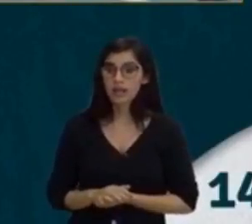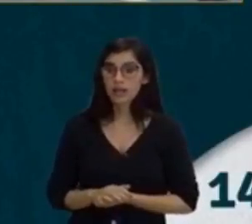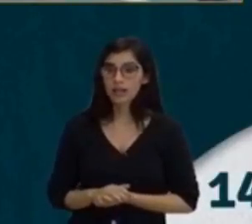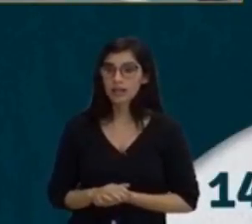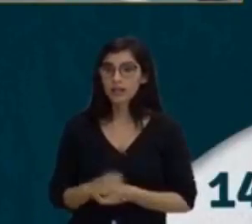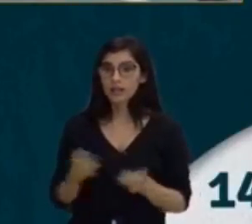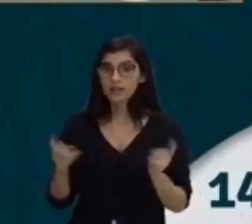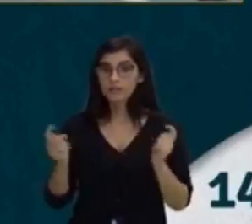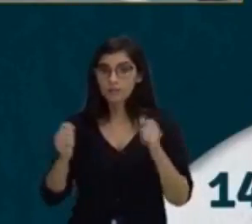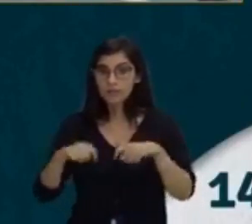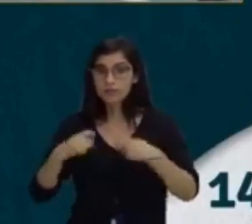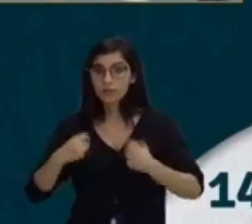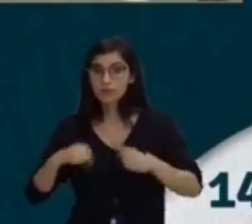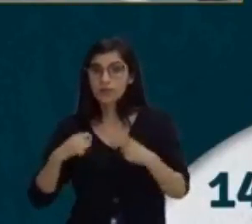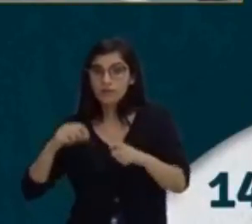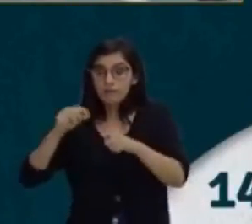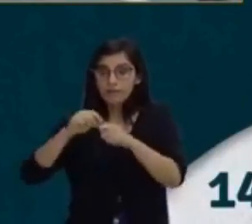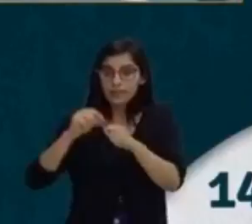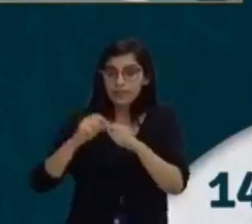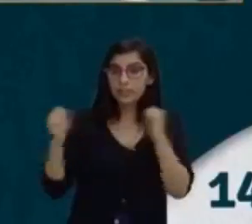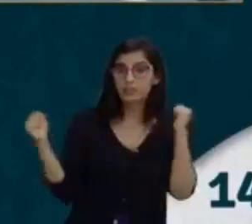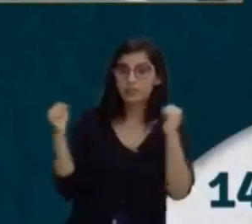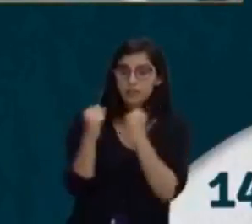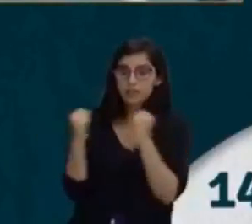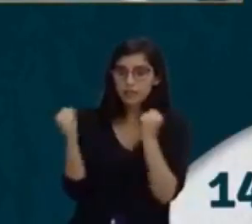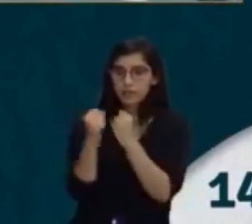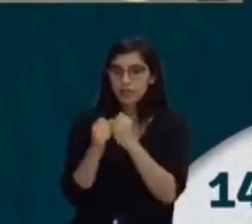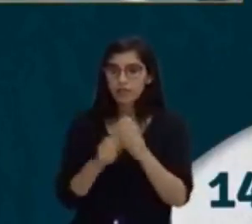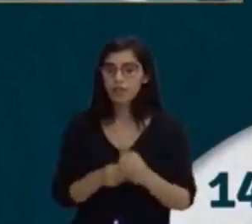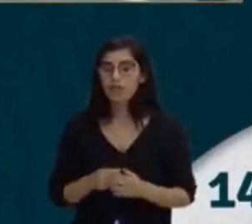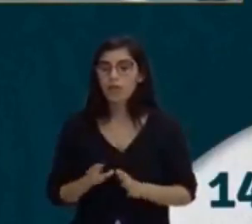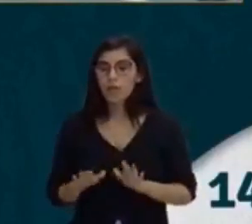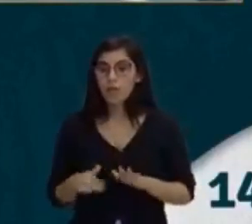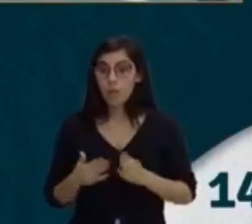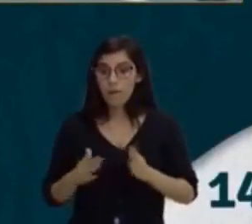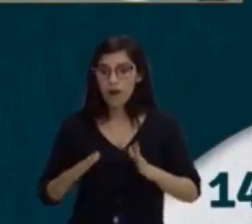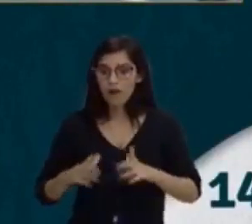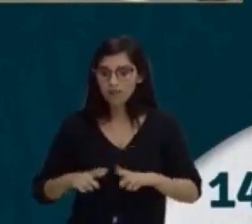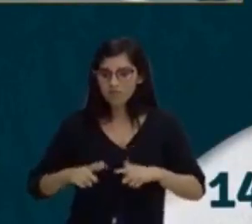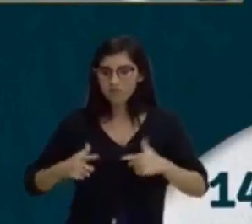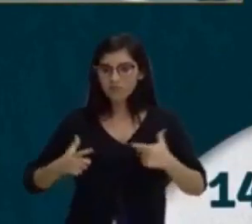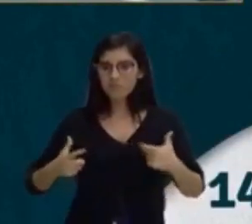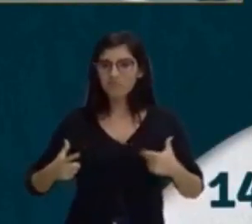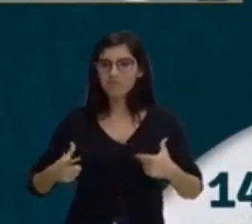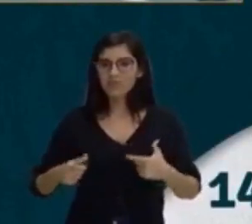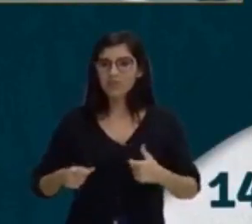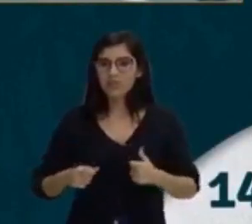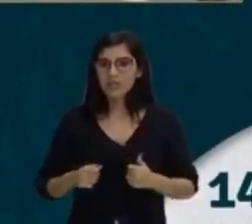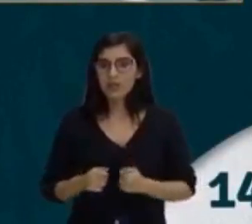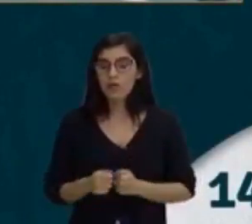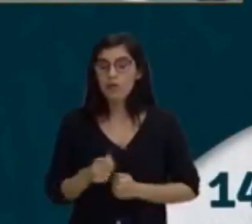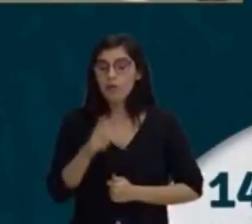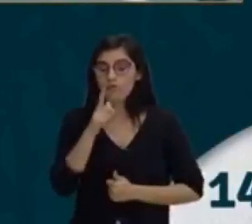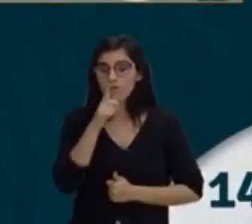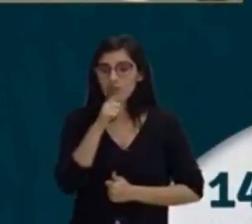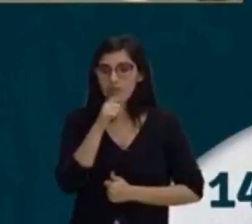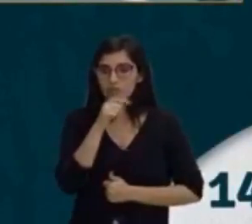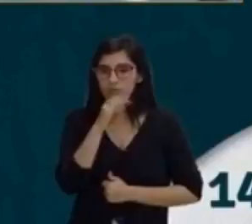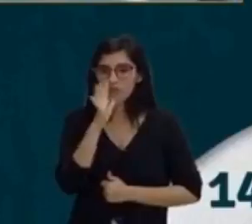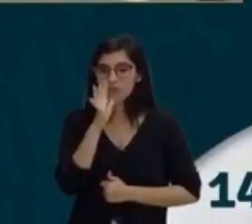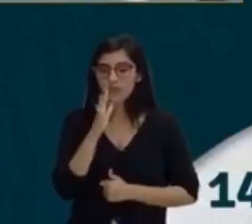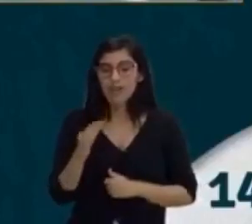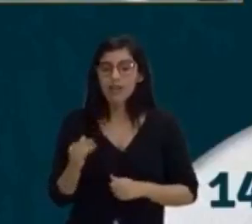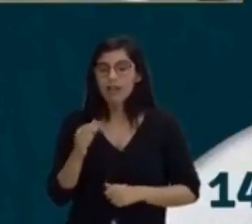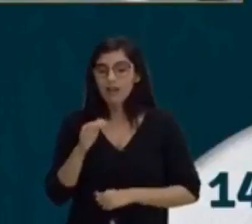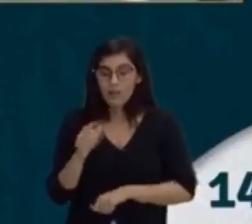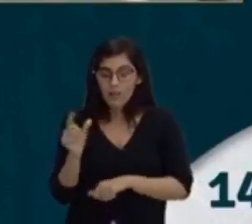de poder realizar determinada atividade com alta intensidade em um período curto de